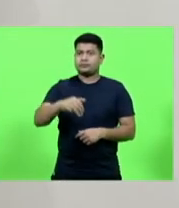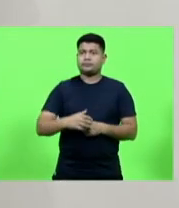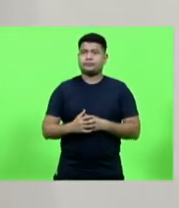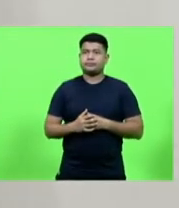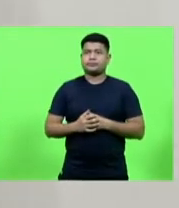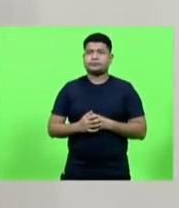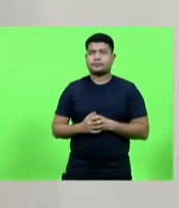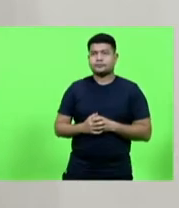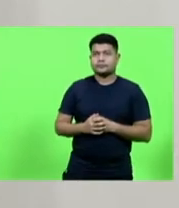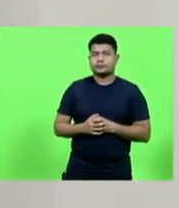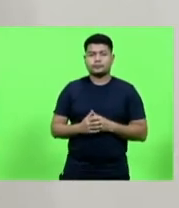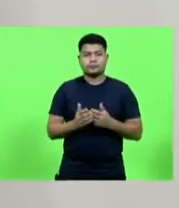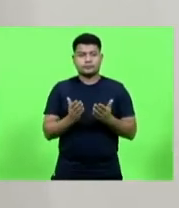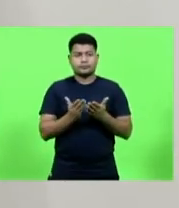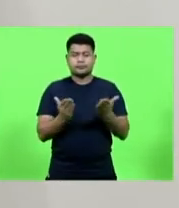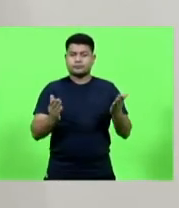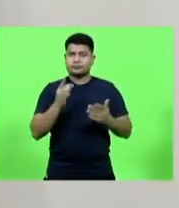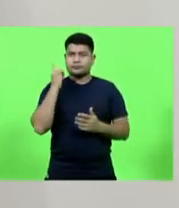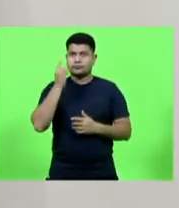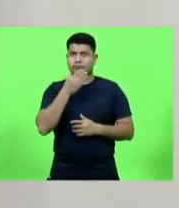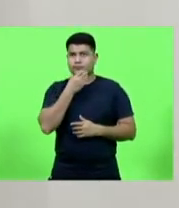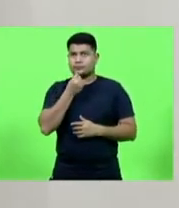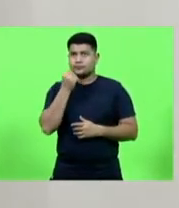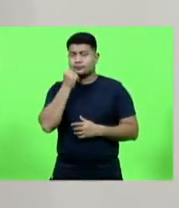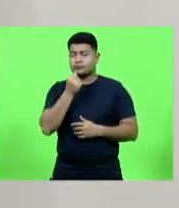Senhores deputados, senhor presidente,